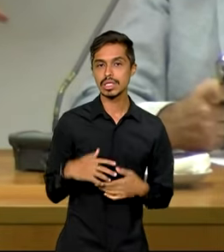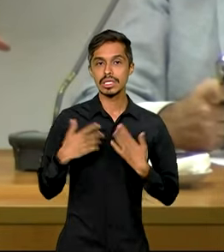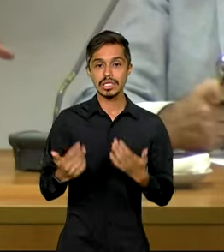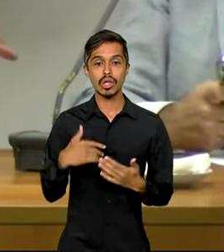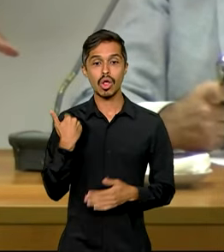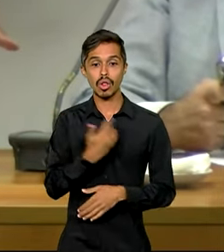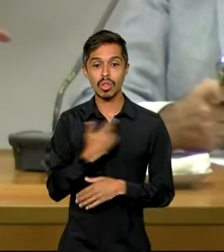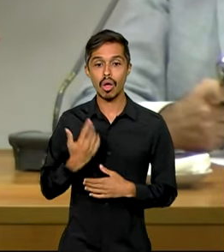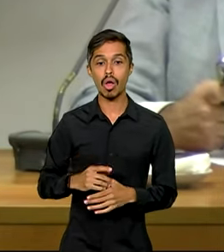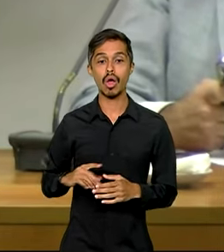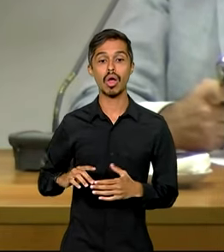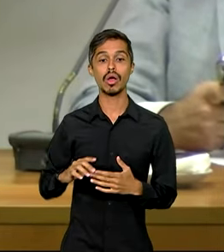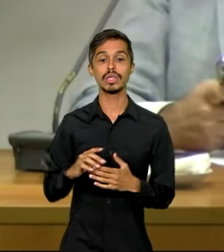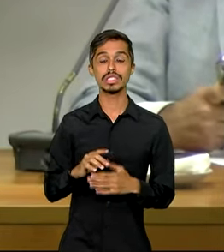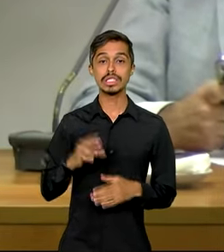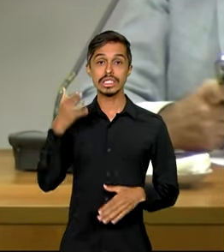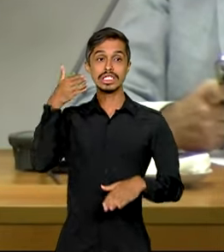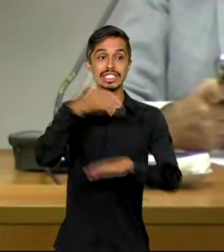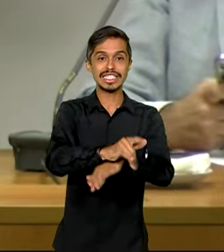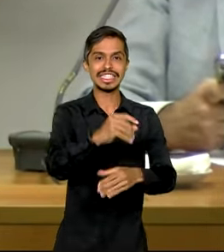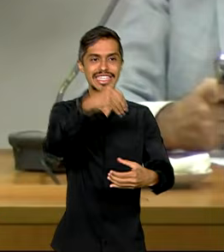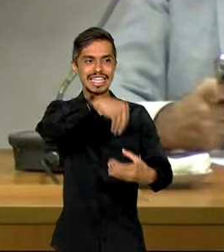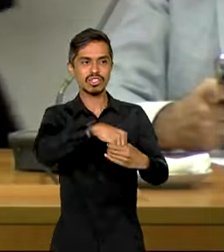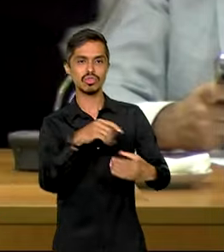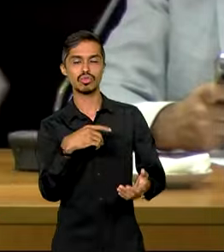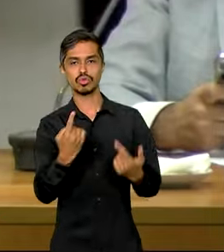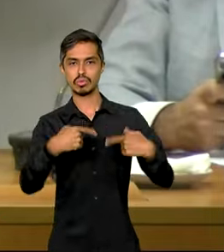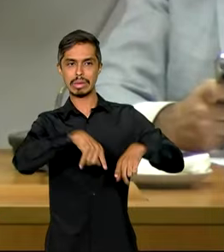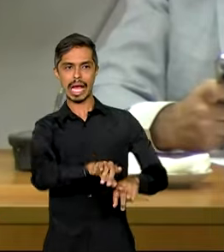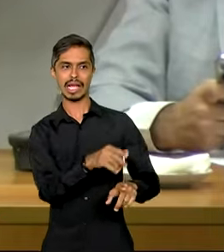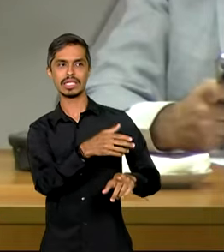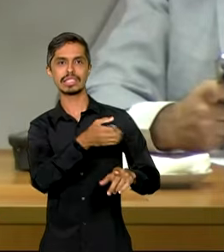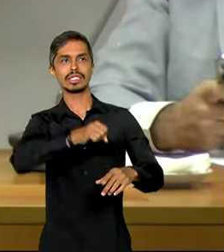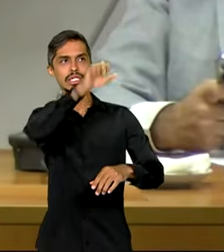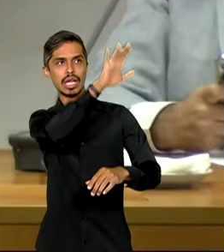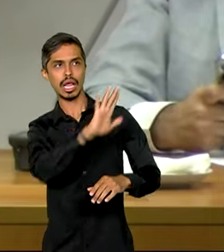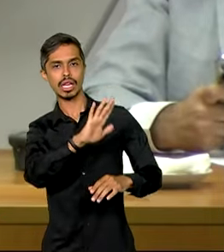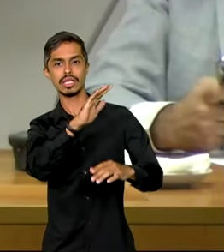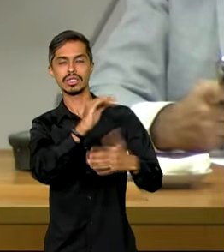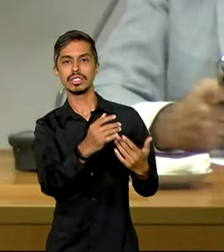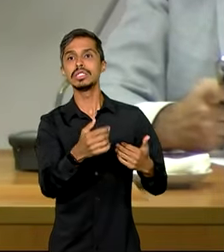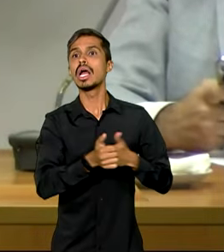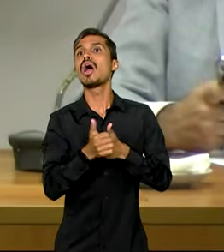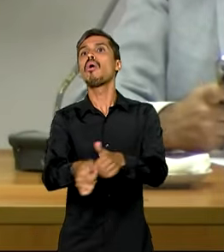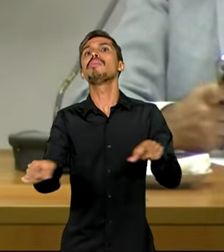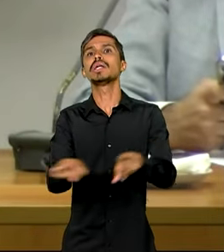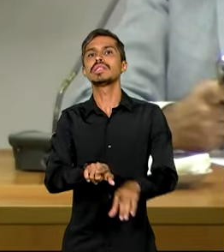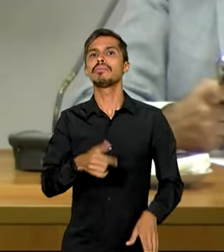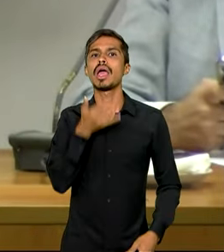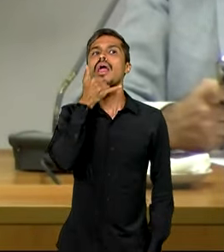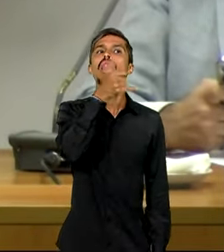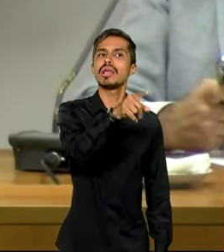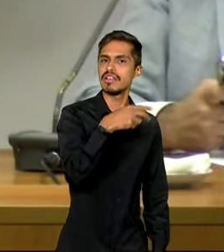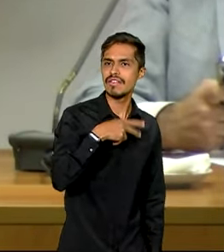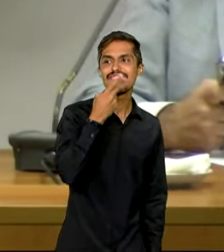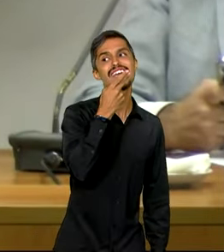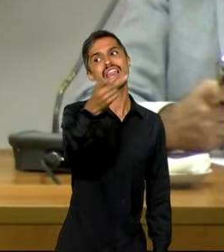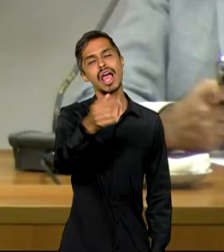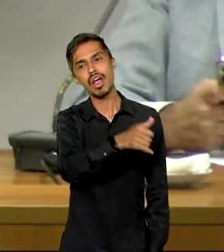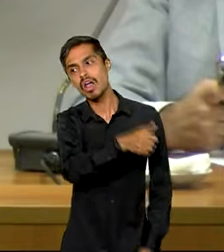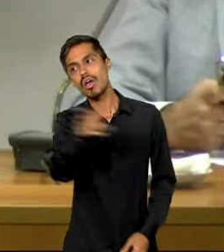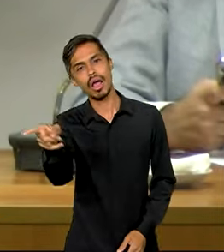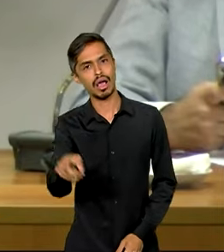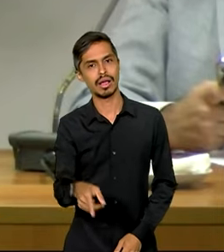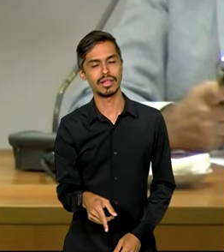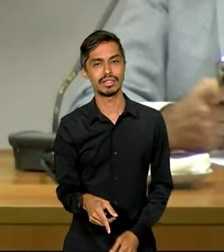nós vamos acionar as pessoas dentro do território, os nossos parceiros da rede nacional, para que eles também acompanhem os casos. Tá?